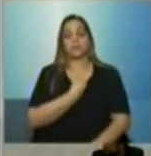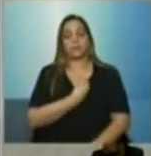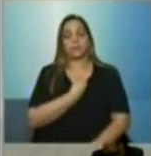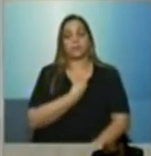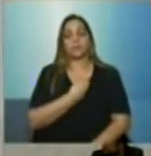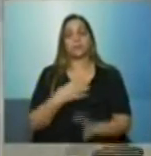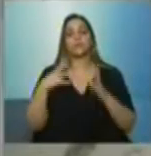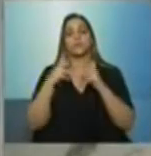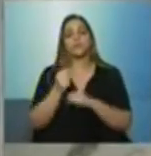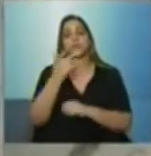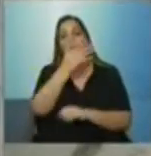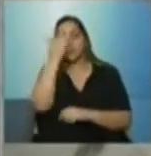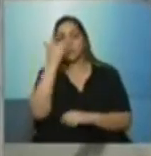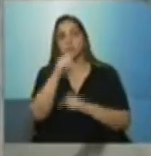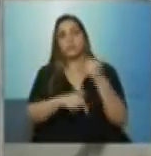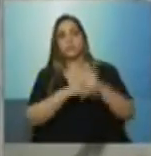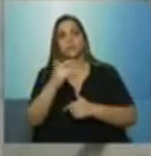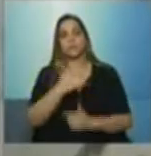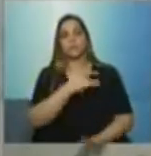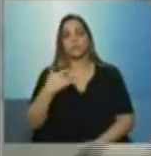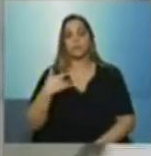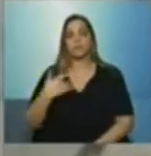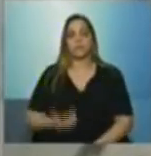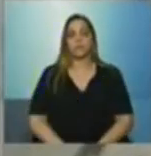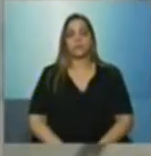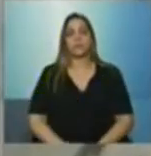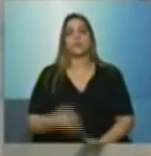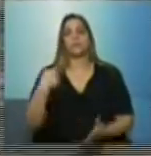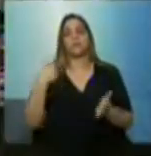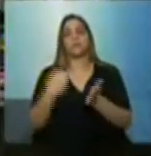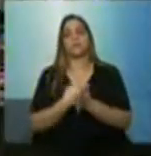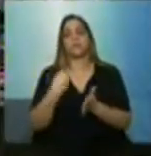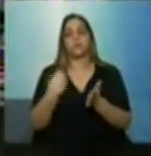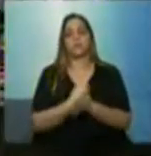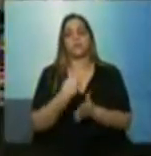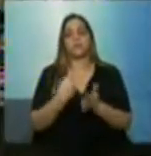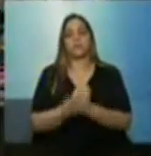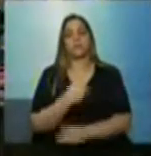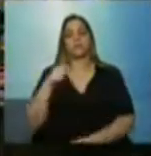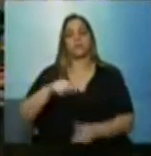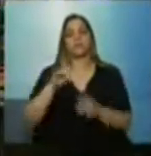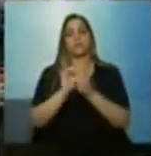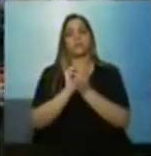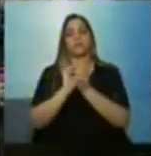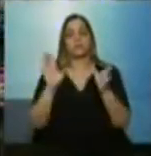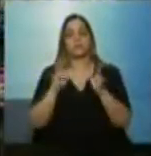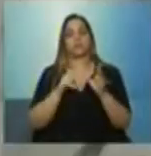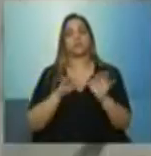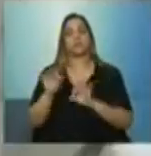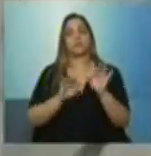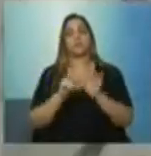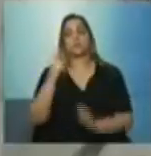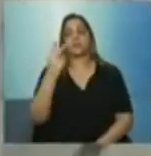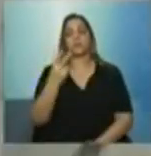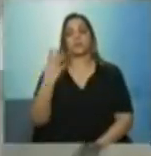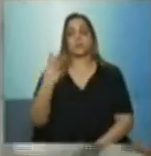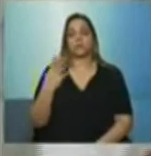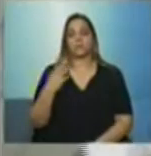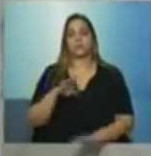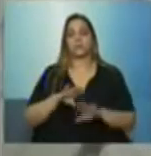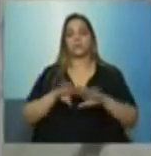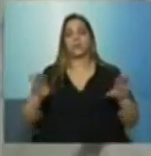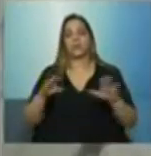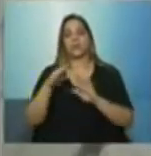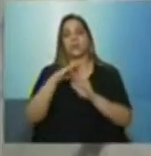dos servidores da saúde que estão aqui batalhando aqui pela aprovação do projeto 24, mas sem a